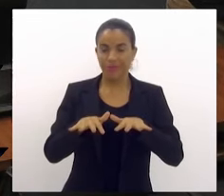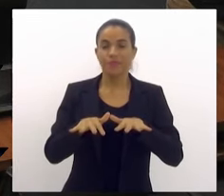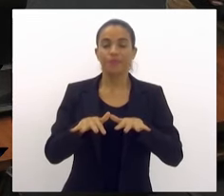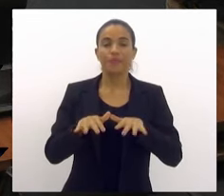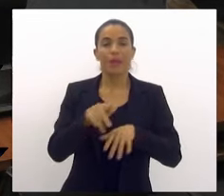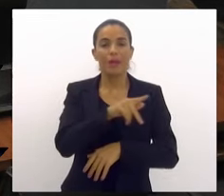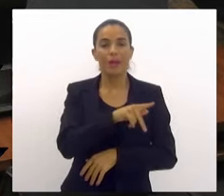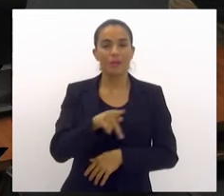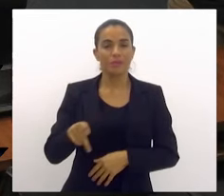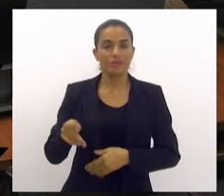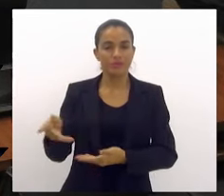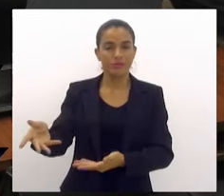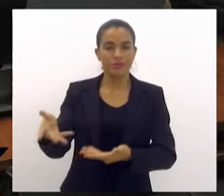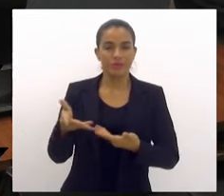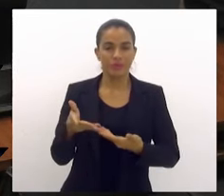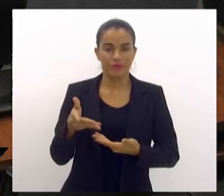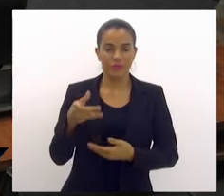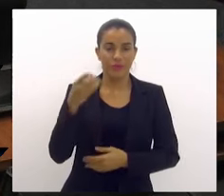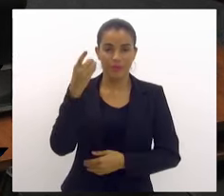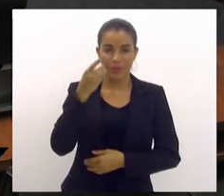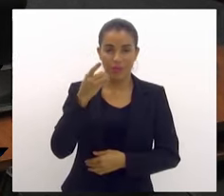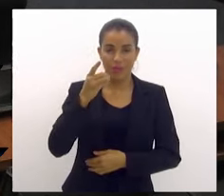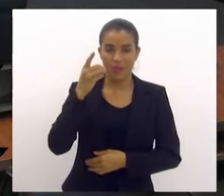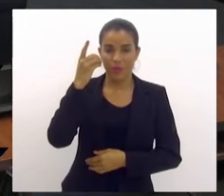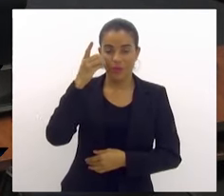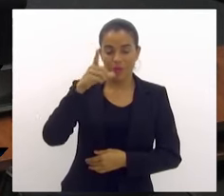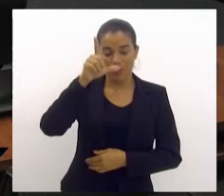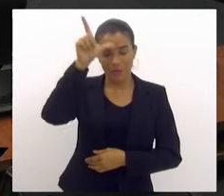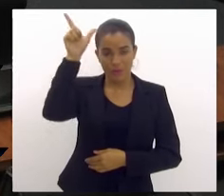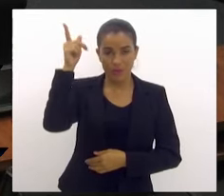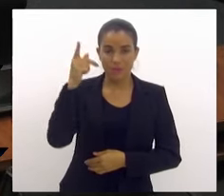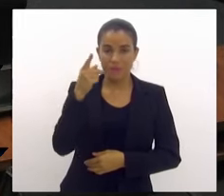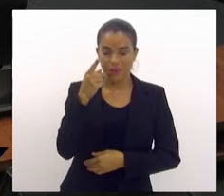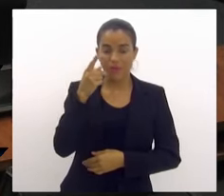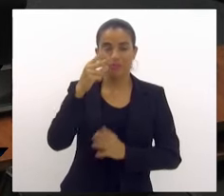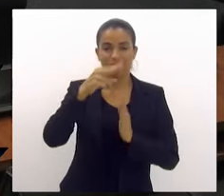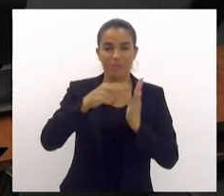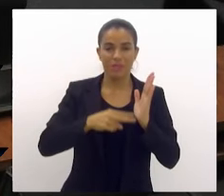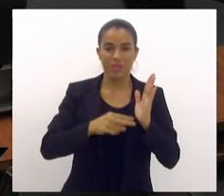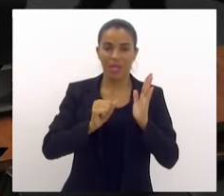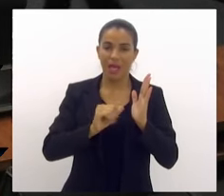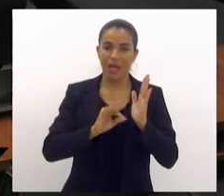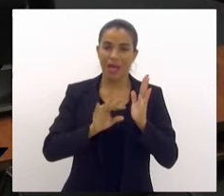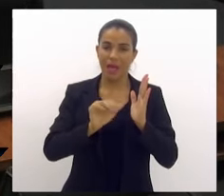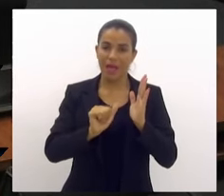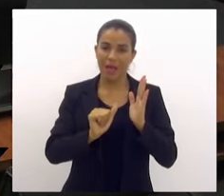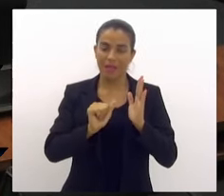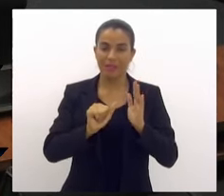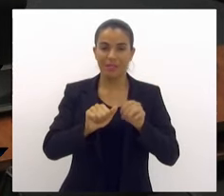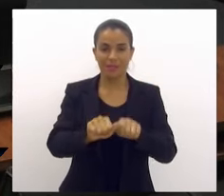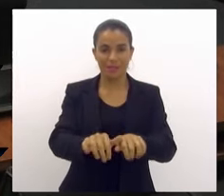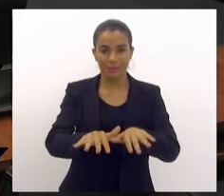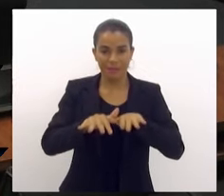A presidência convida o nobre deputado Luiz Paulo para fazer a leitura da ata da sessão anterior.